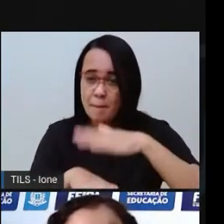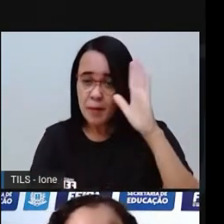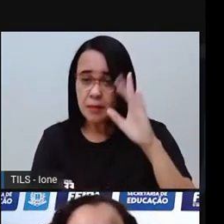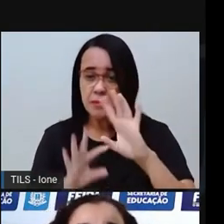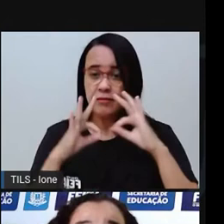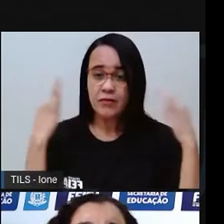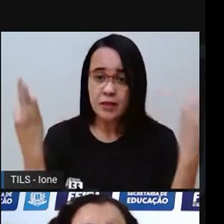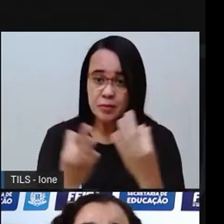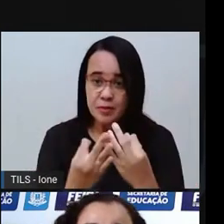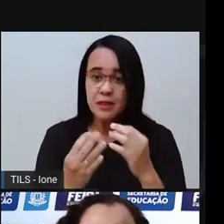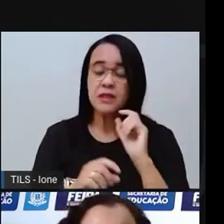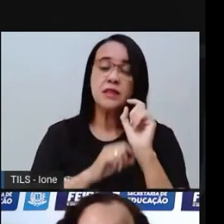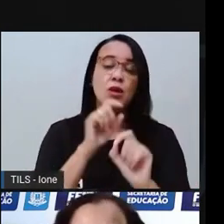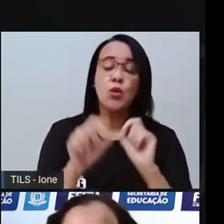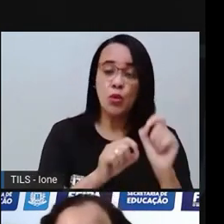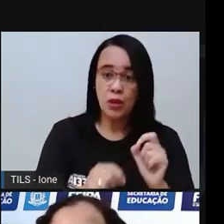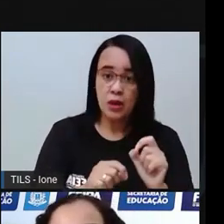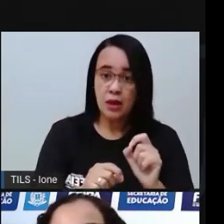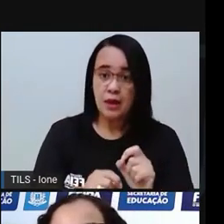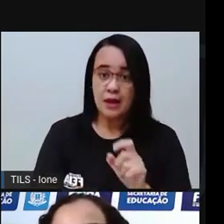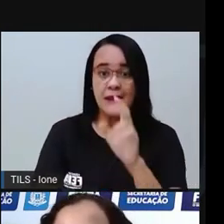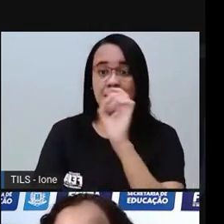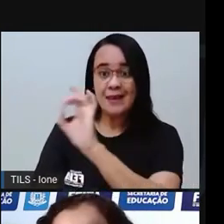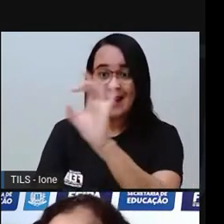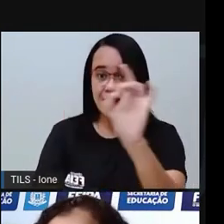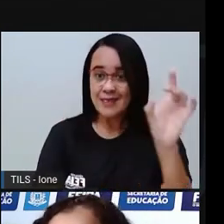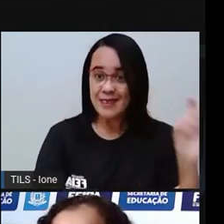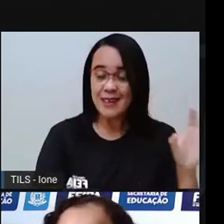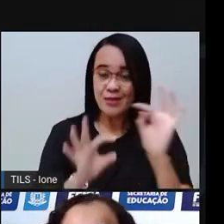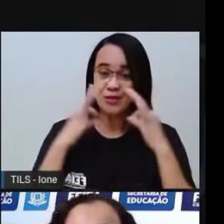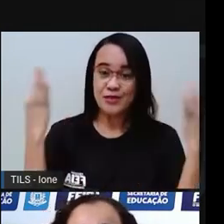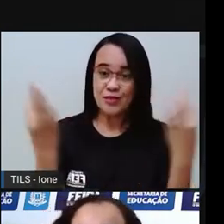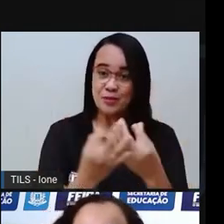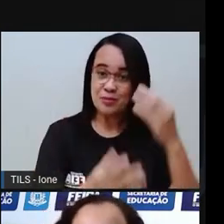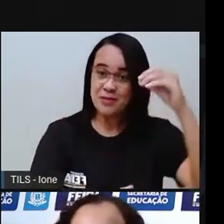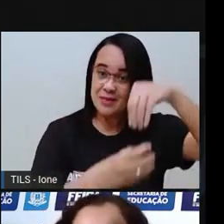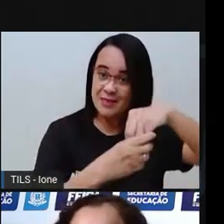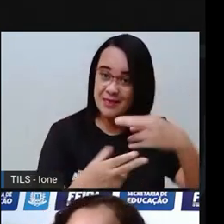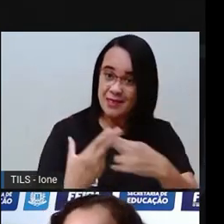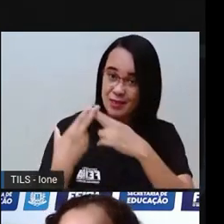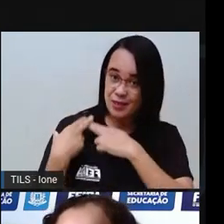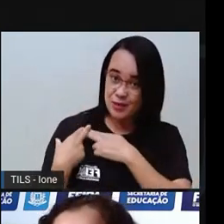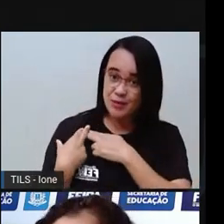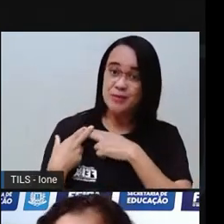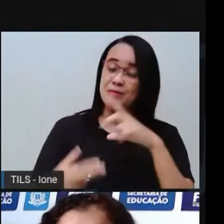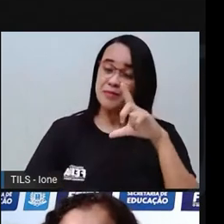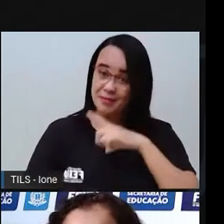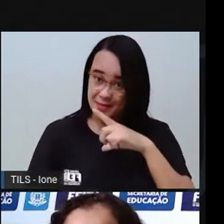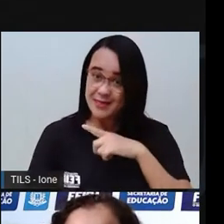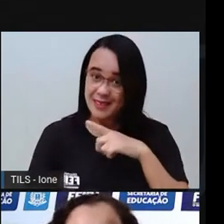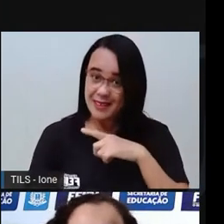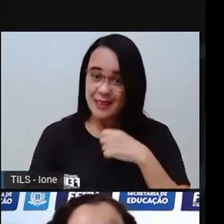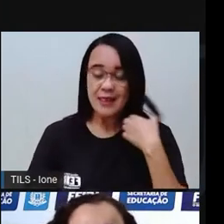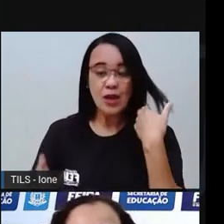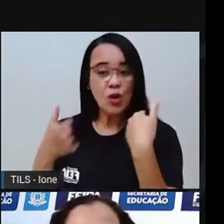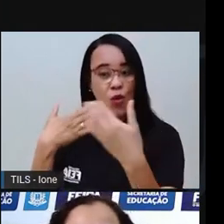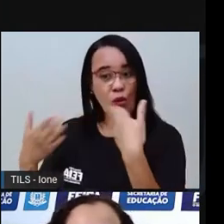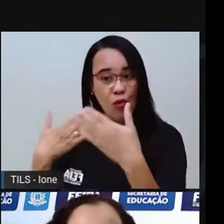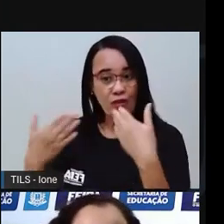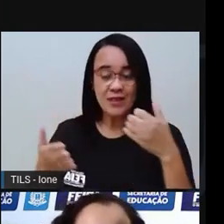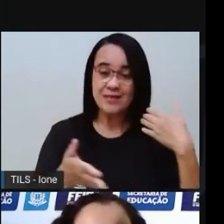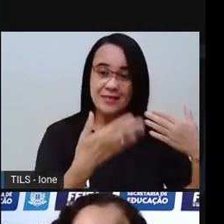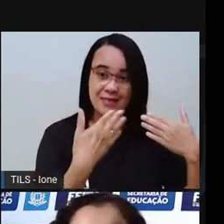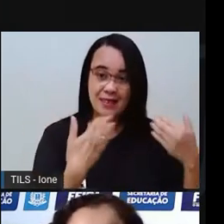famílias. Sobre a responsabilidade de cada um na família. A Pró quer conversar com vocês algumas coisas. Então,